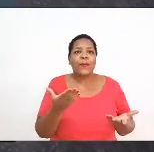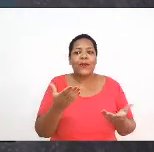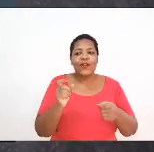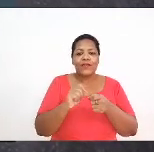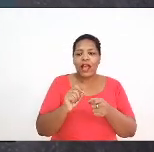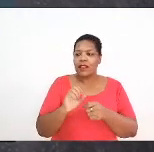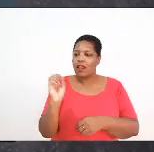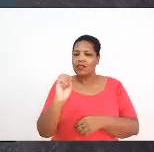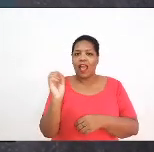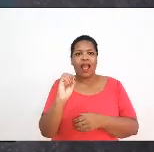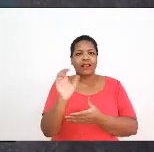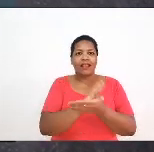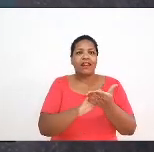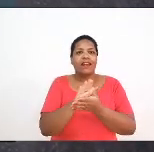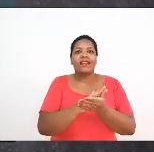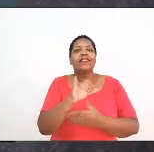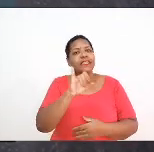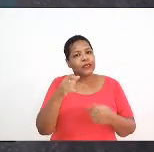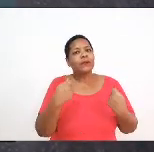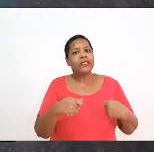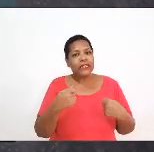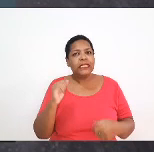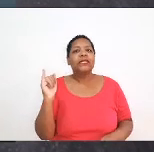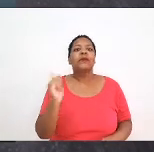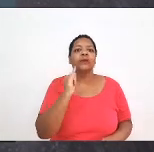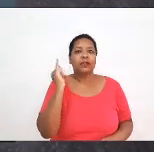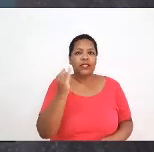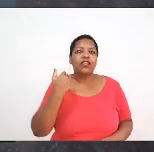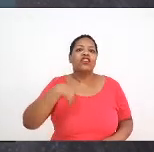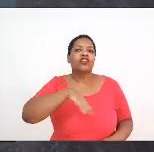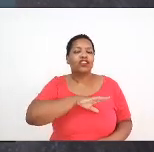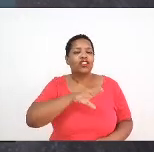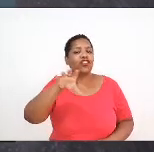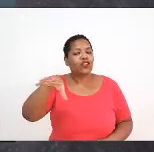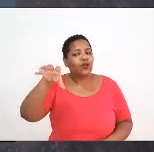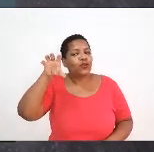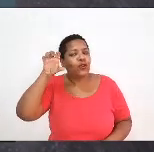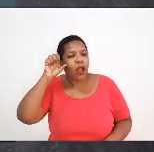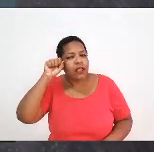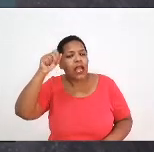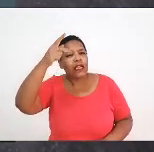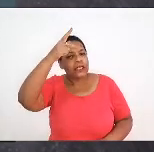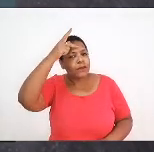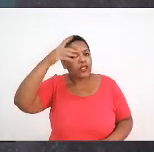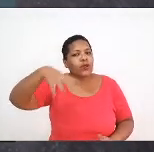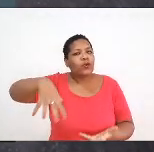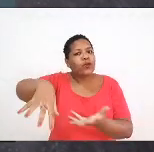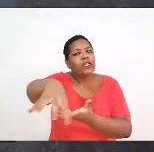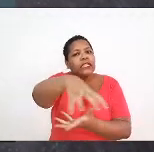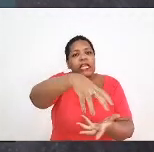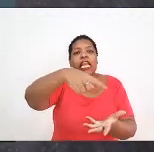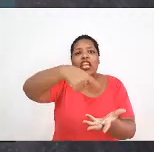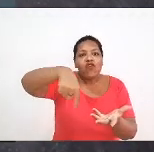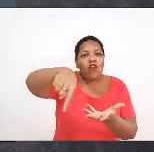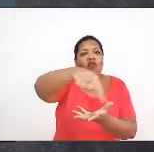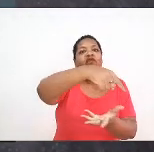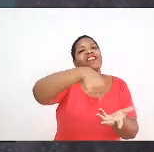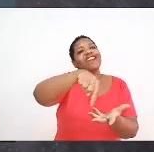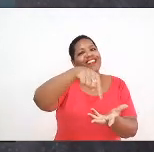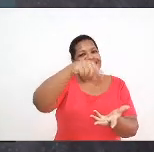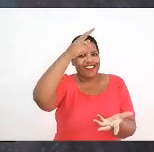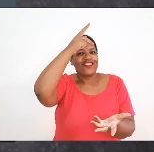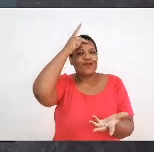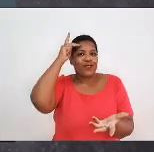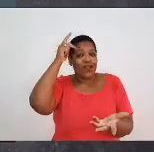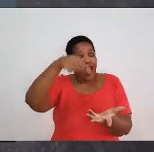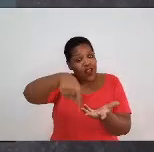né, Ângela? É muito importante que a gente possa escutar as pessoas que são as principais envolvidas nesse processo,